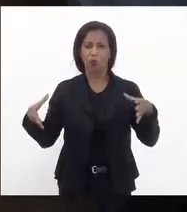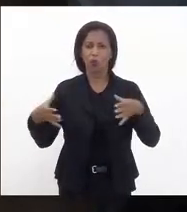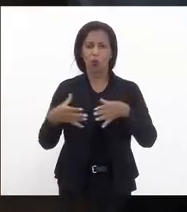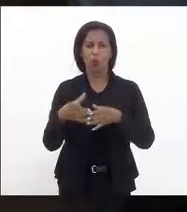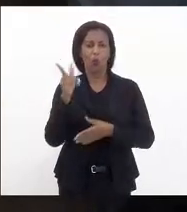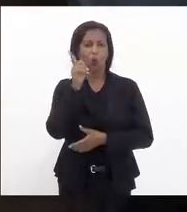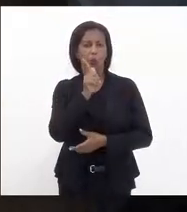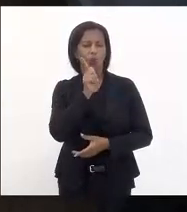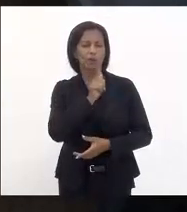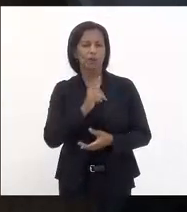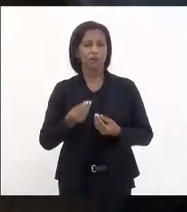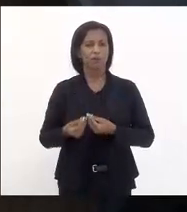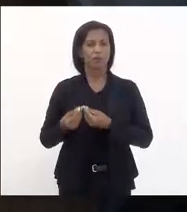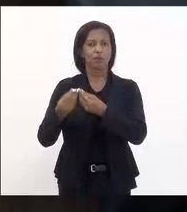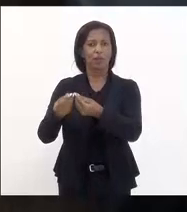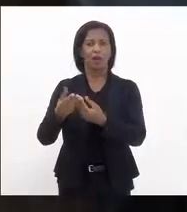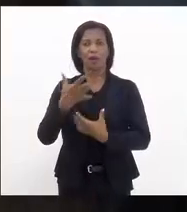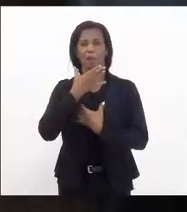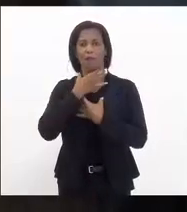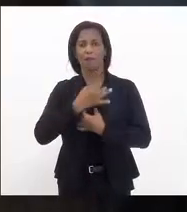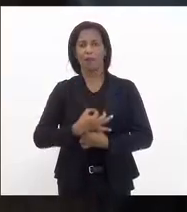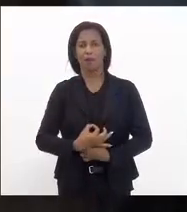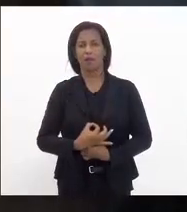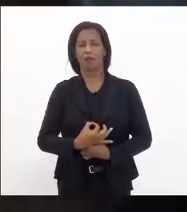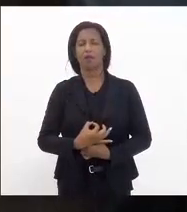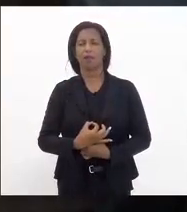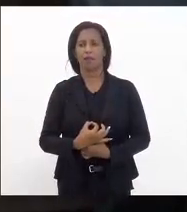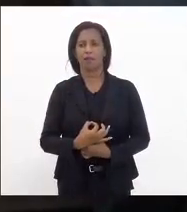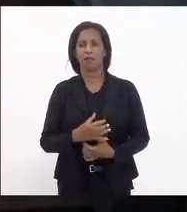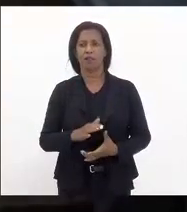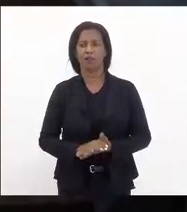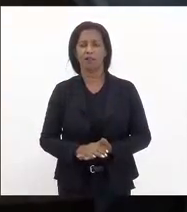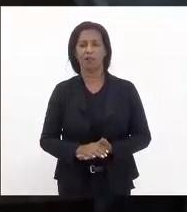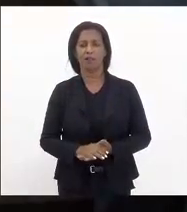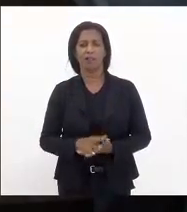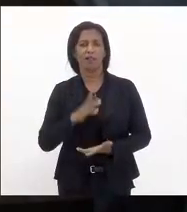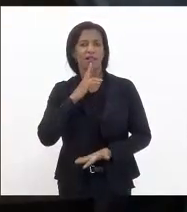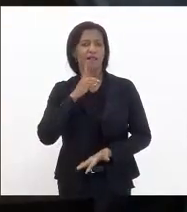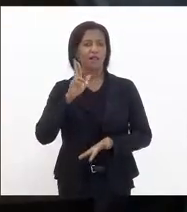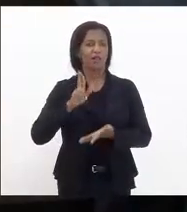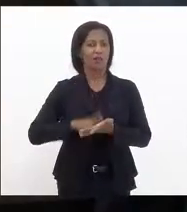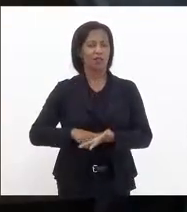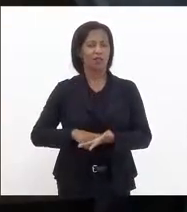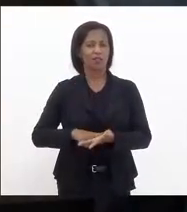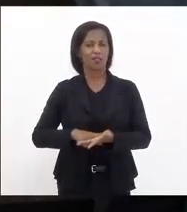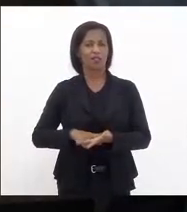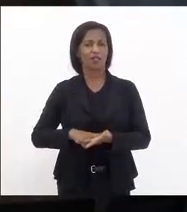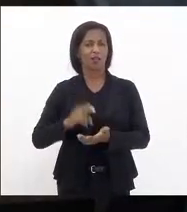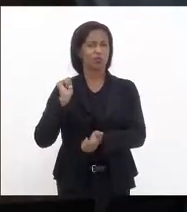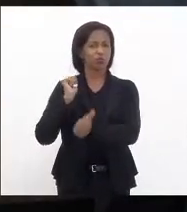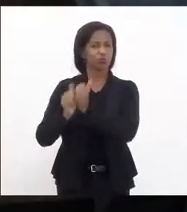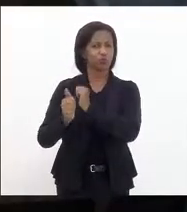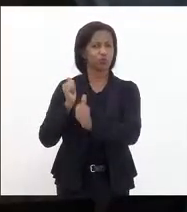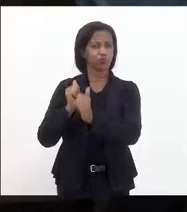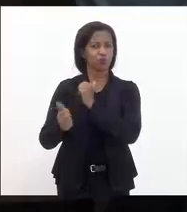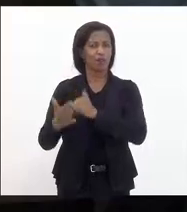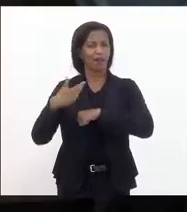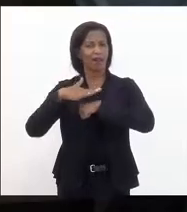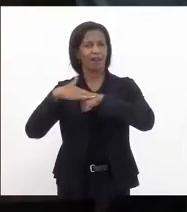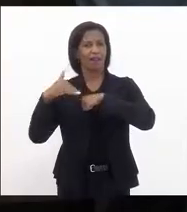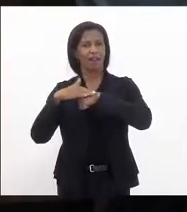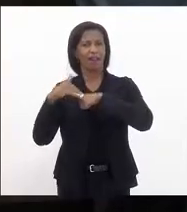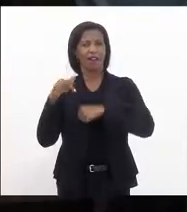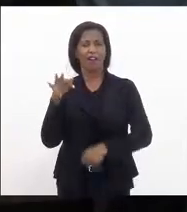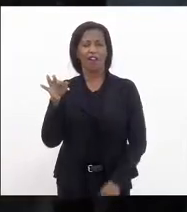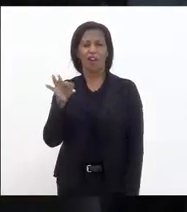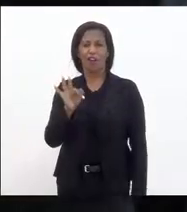entregar uma medalha a conhecida jogadora de futebol carinhosamente chamada